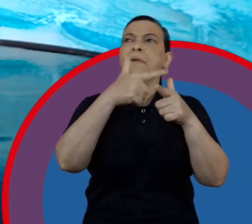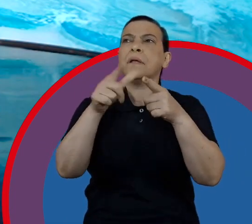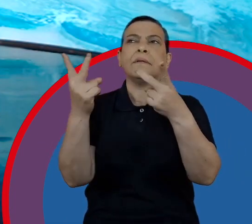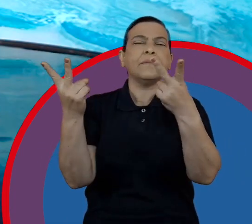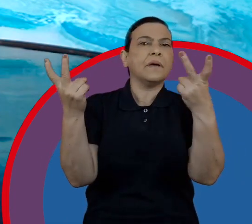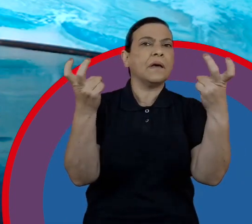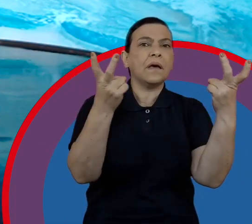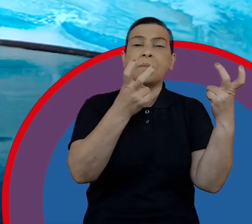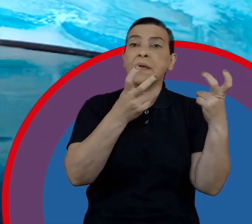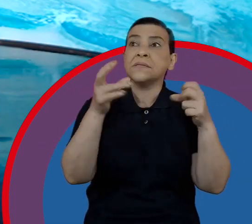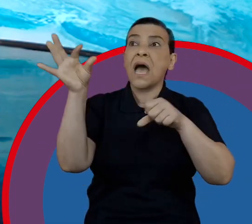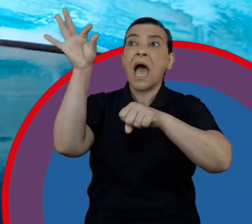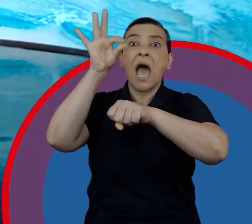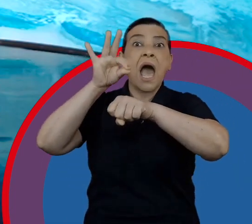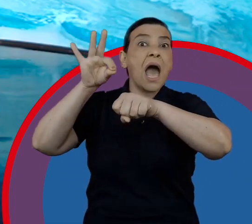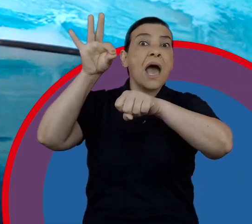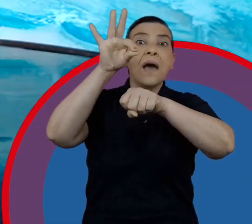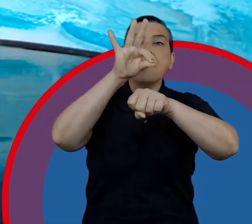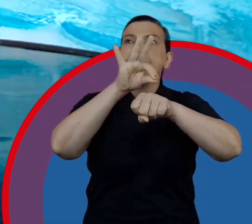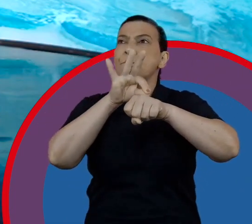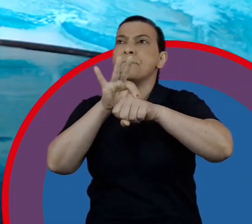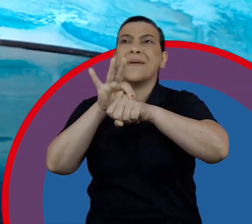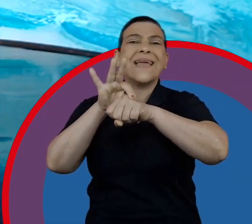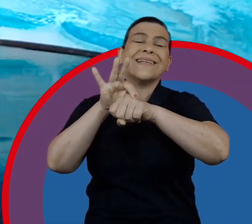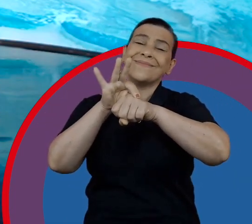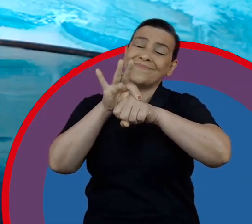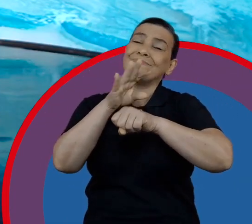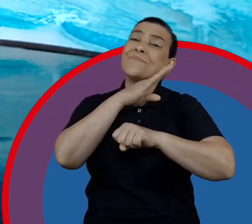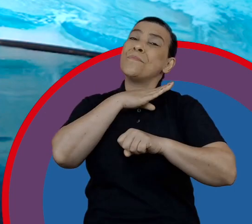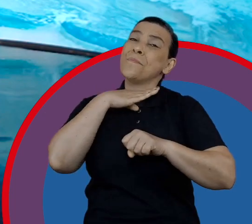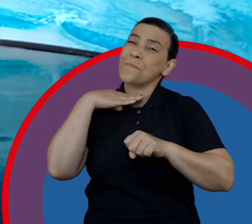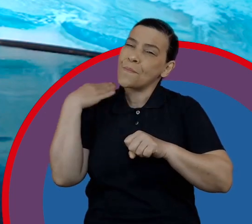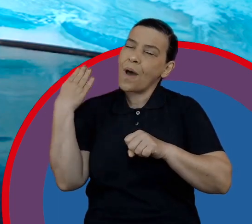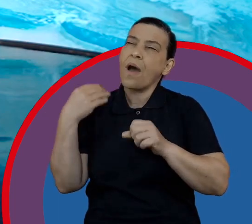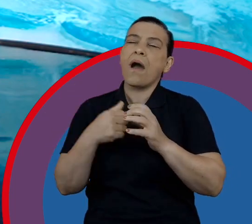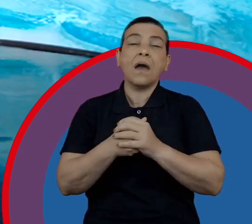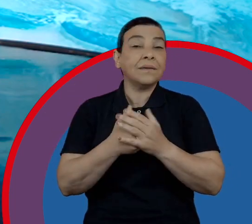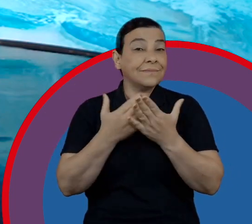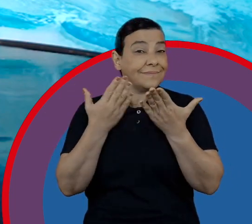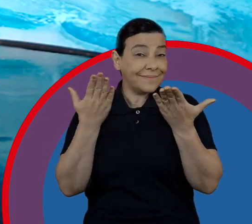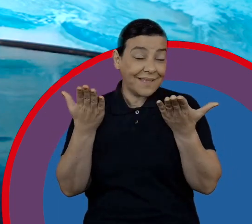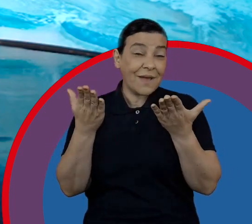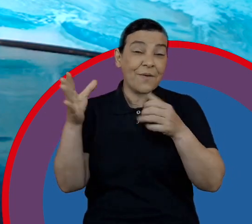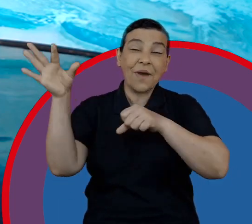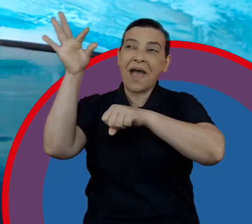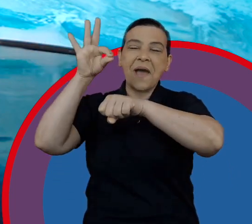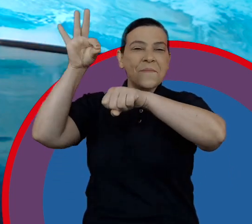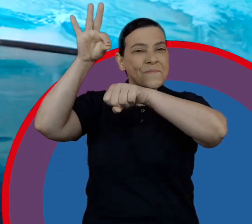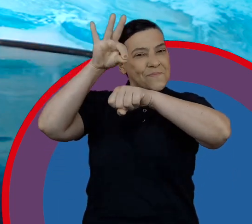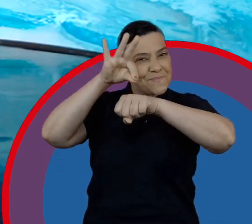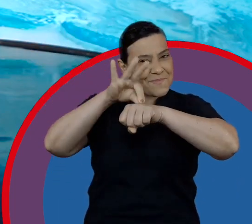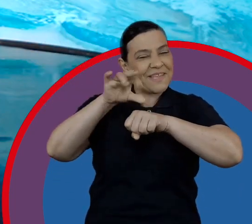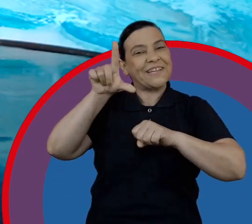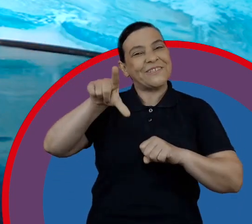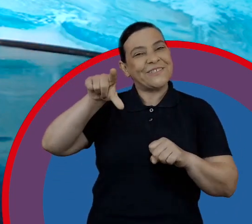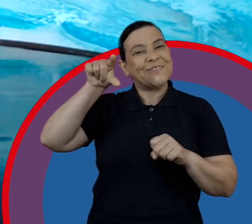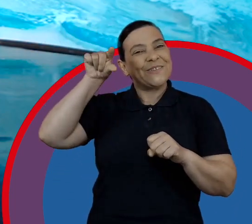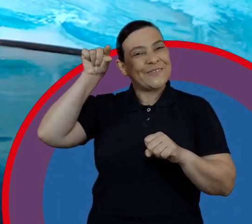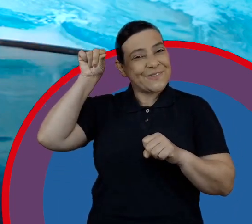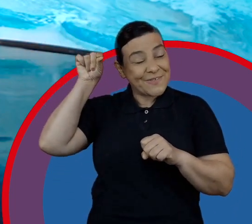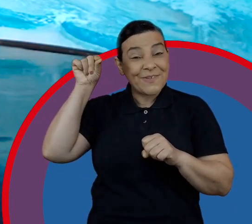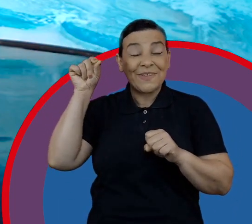as abelhas são a primeira espécie que acaba morrendo. Então, por isso que a bisu, ela é a nossa